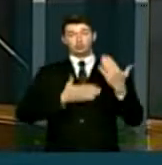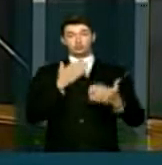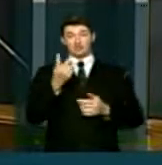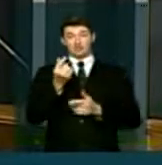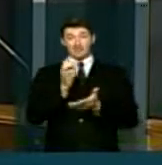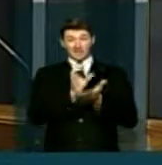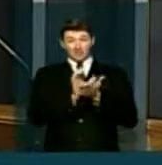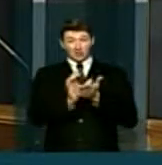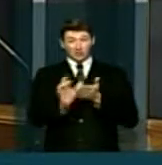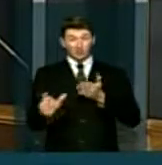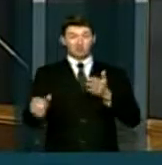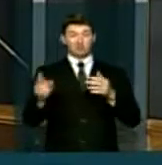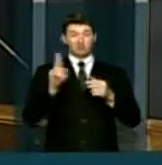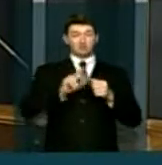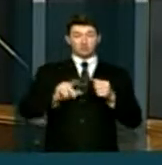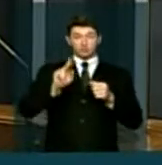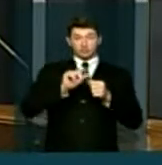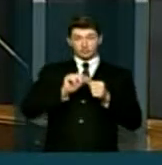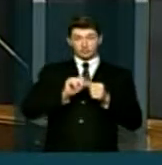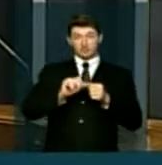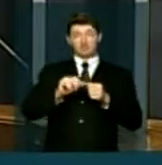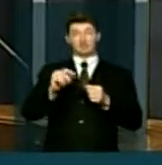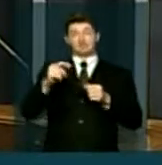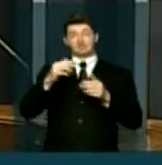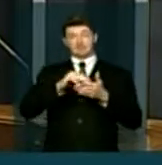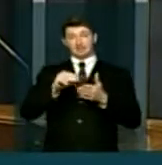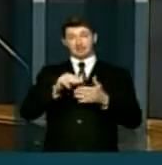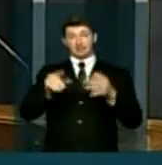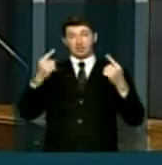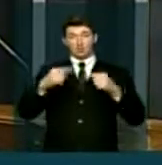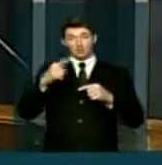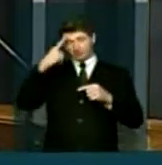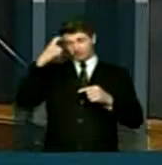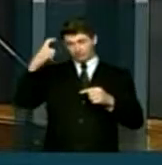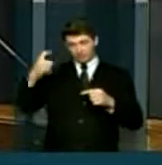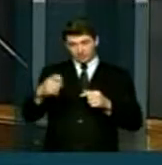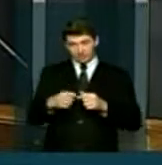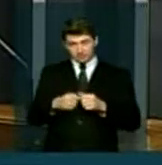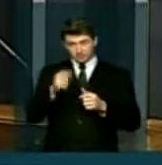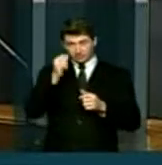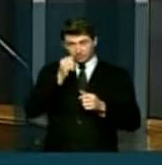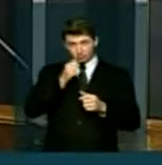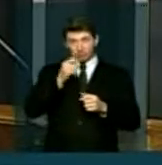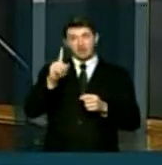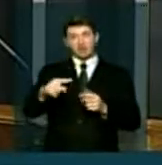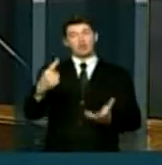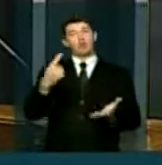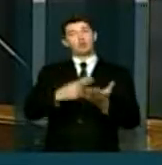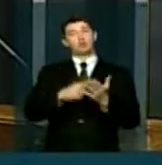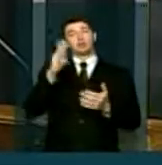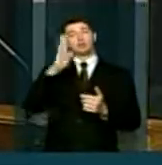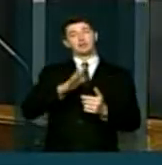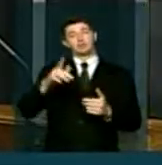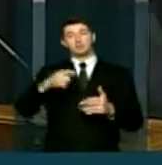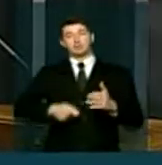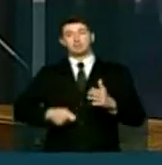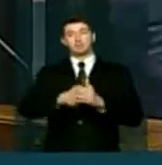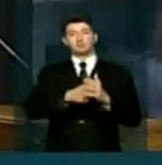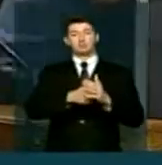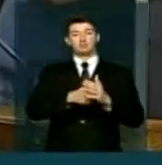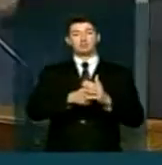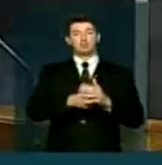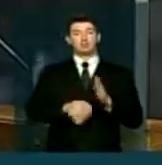recurso destinado para a Secretaria de Violência, que trata do Pacto Nacional de Enfrentamento à